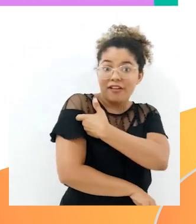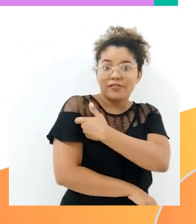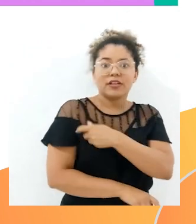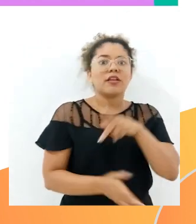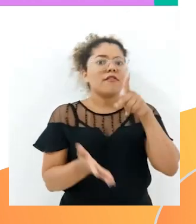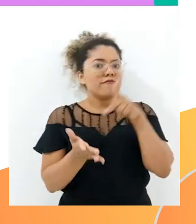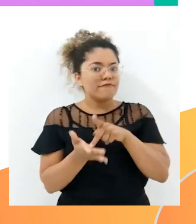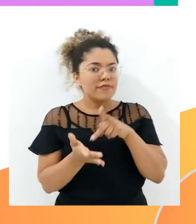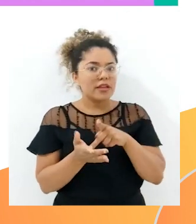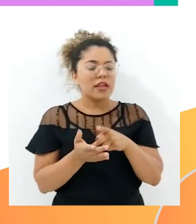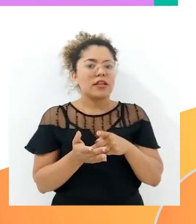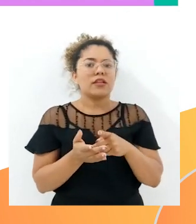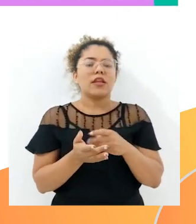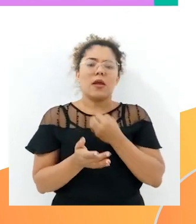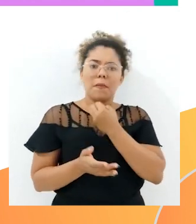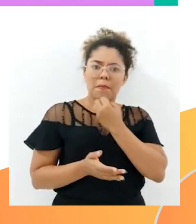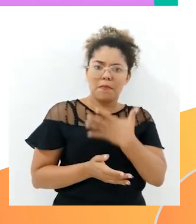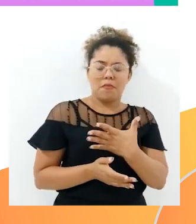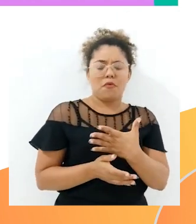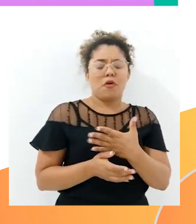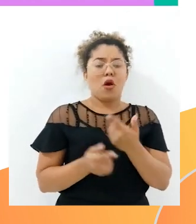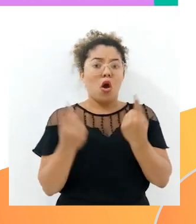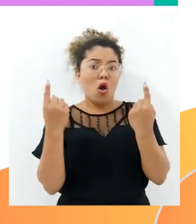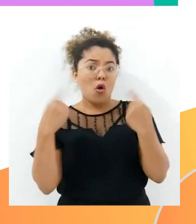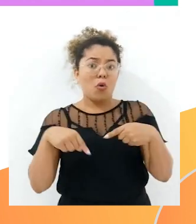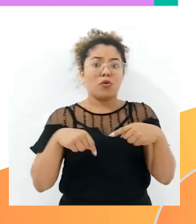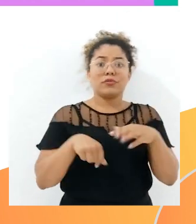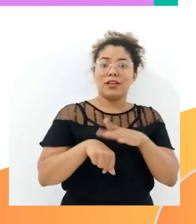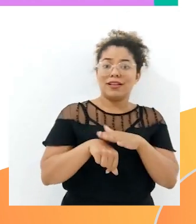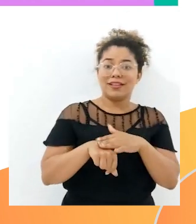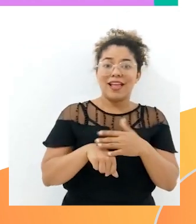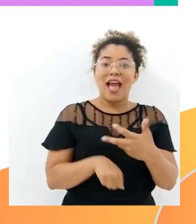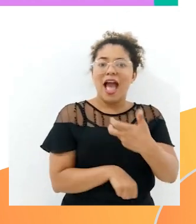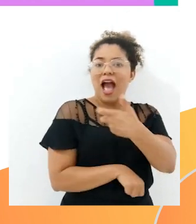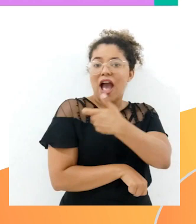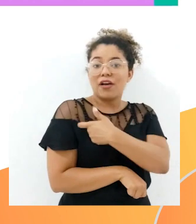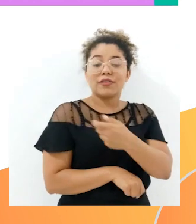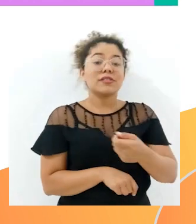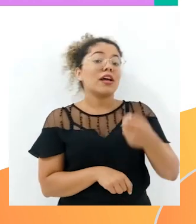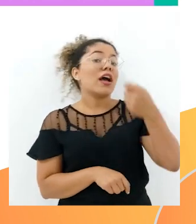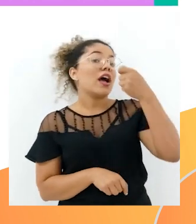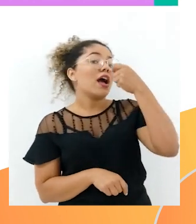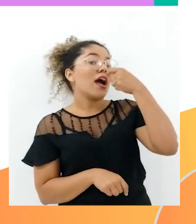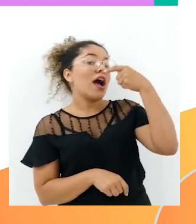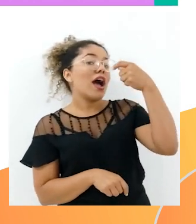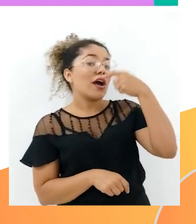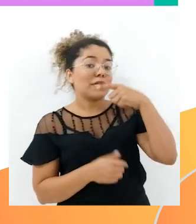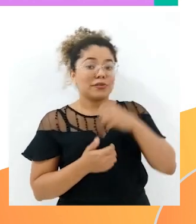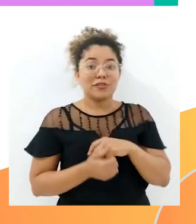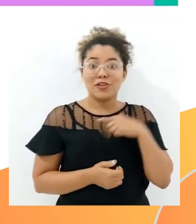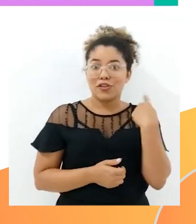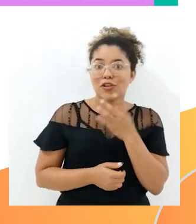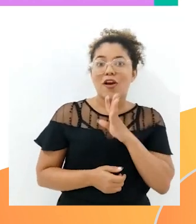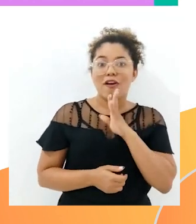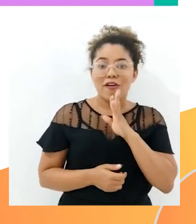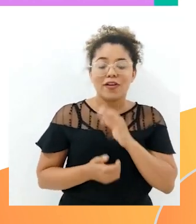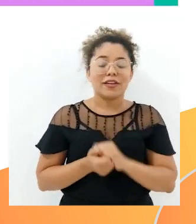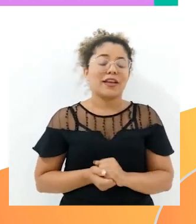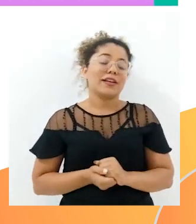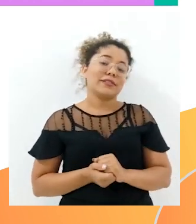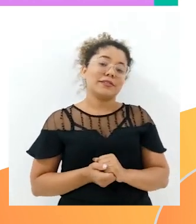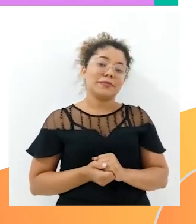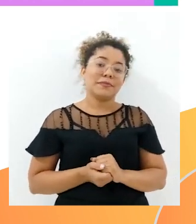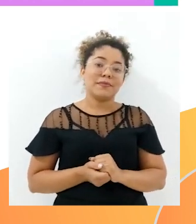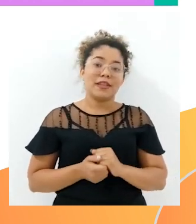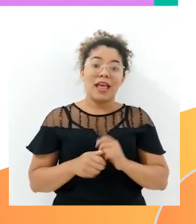contra o vírus causador da doença, a vacina da gotinha, que a gente conhece muito bem, e aí por conta